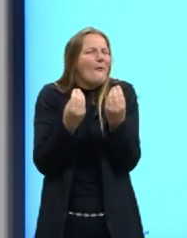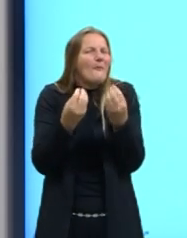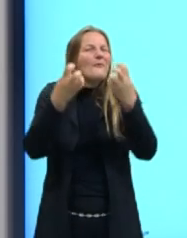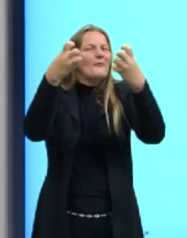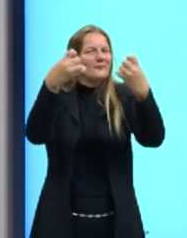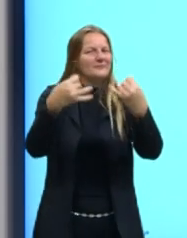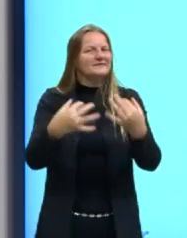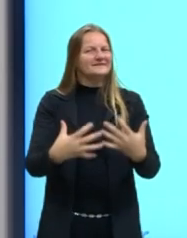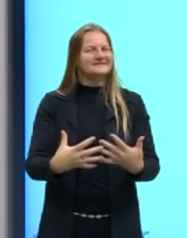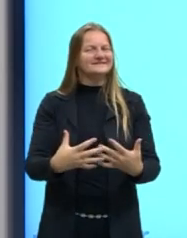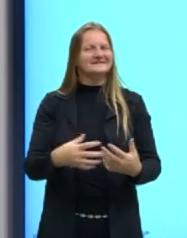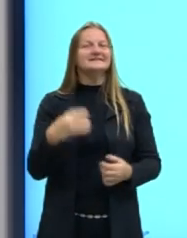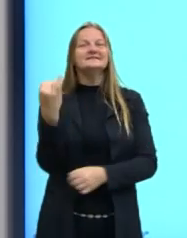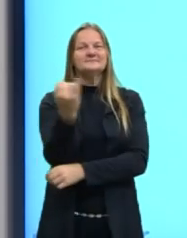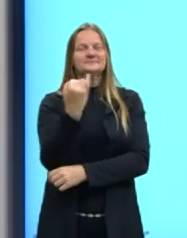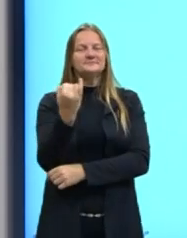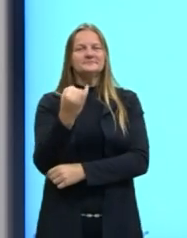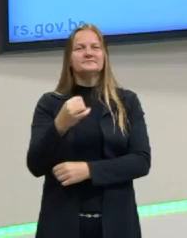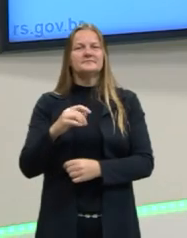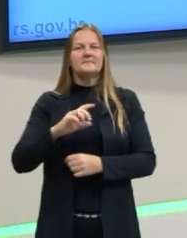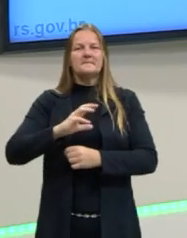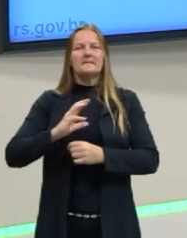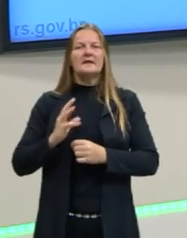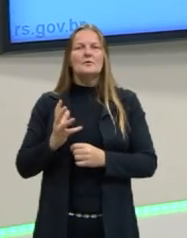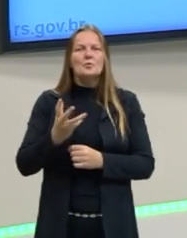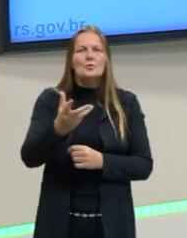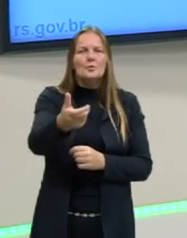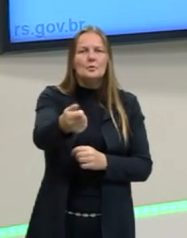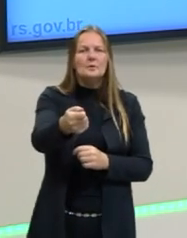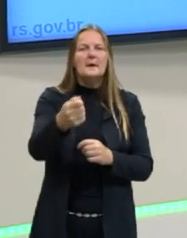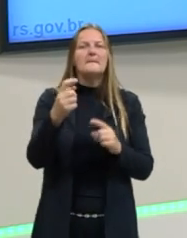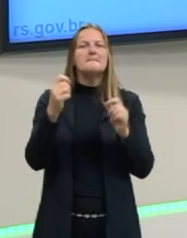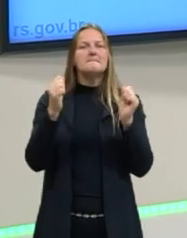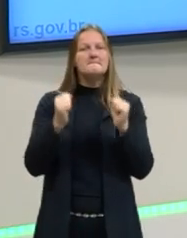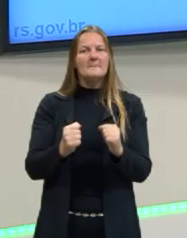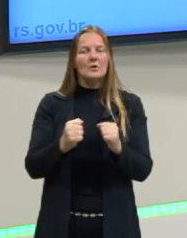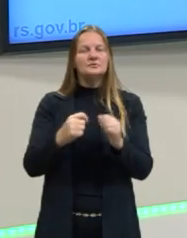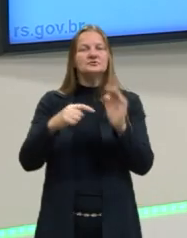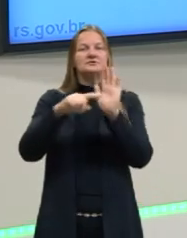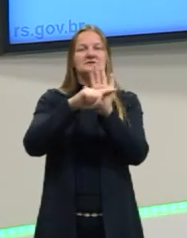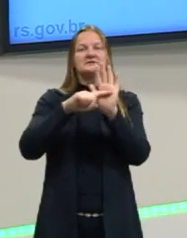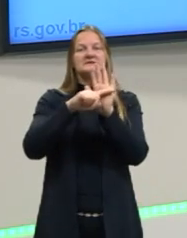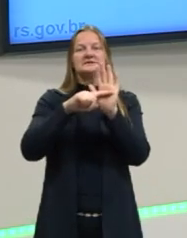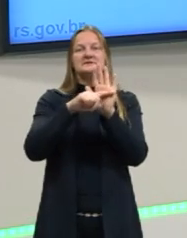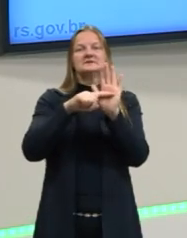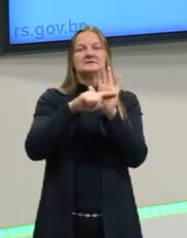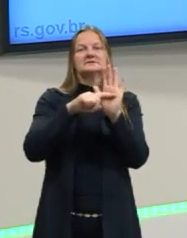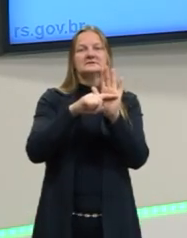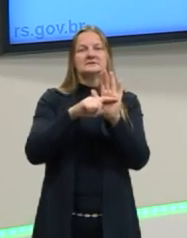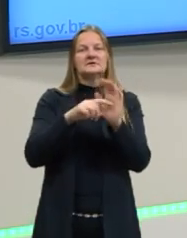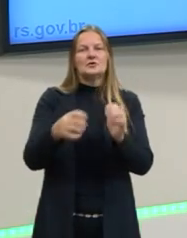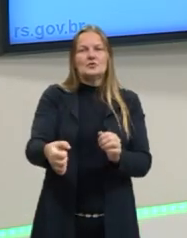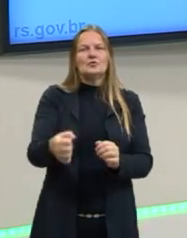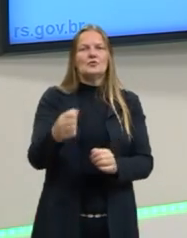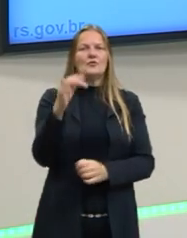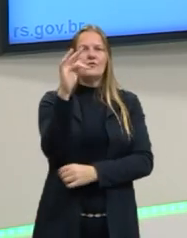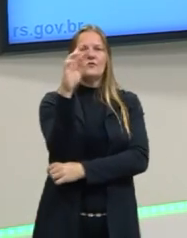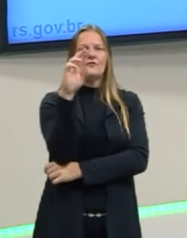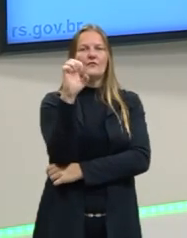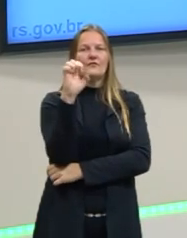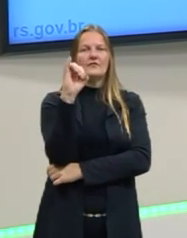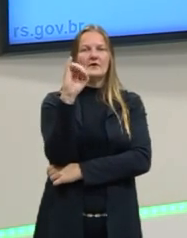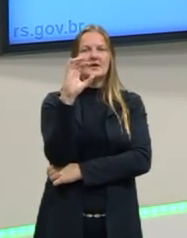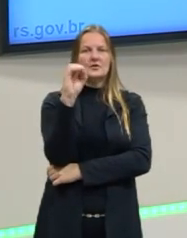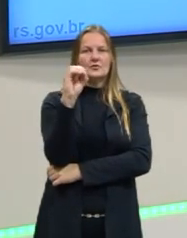É importante a gente saber que a aceleração, ela também pode ser negativa. O freio, o que é o freio?